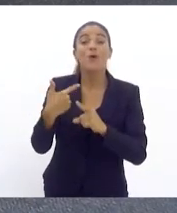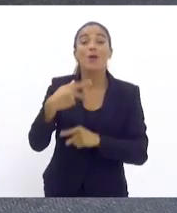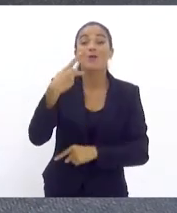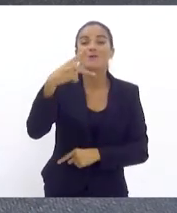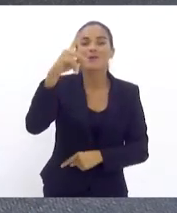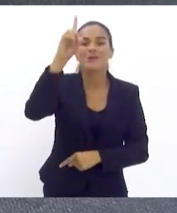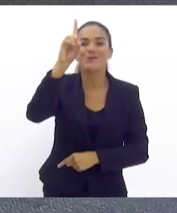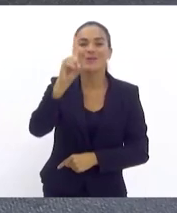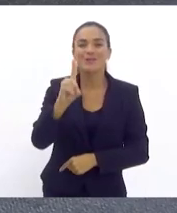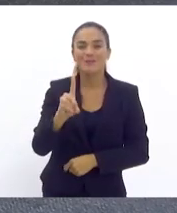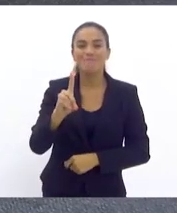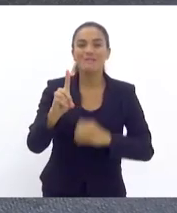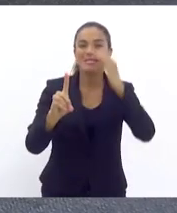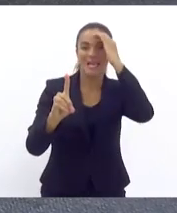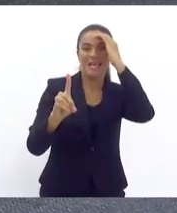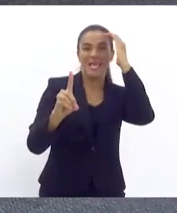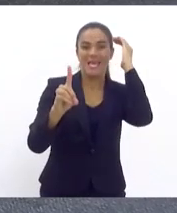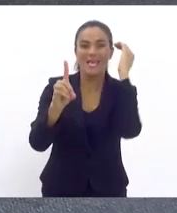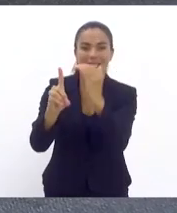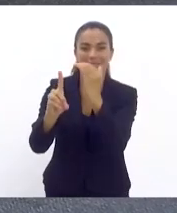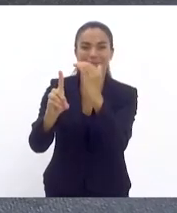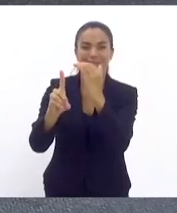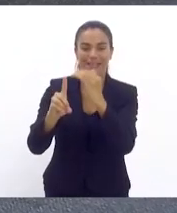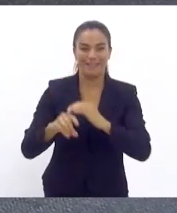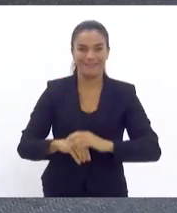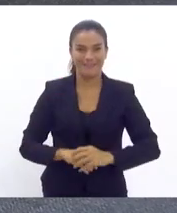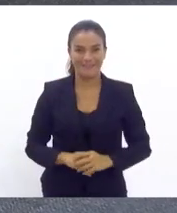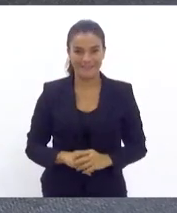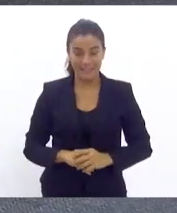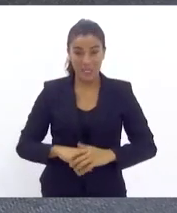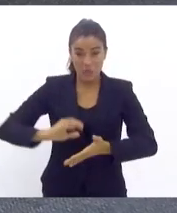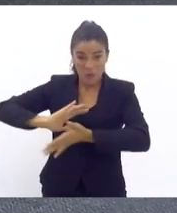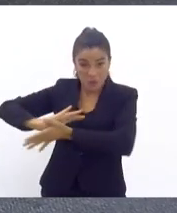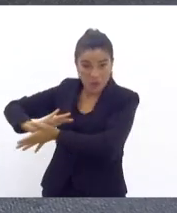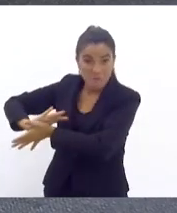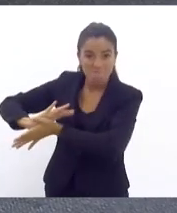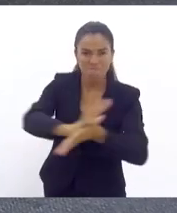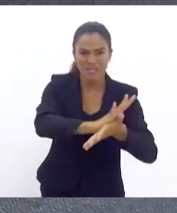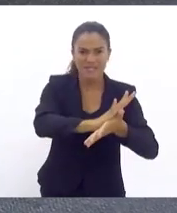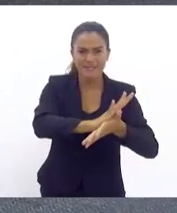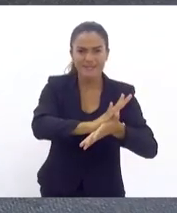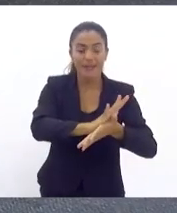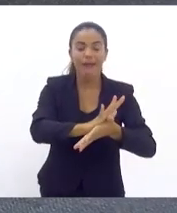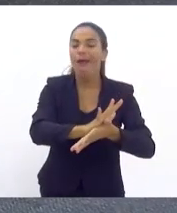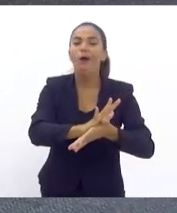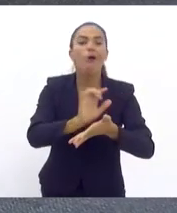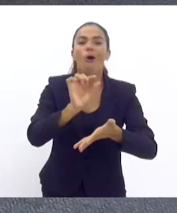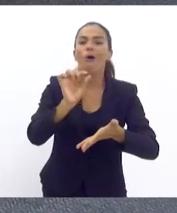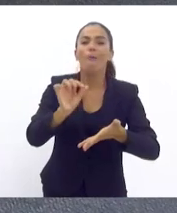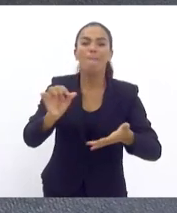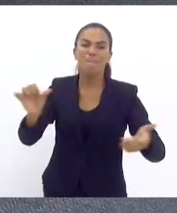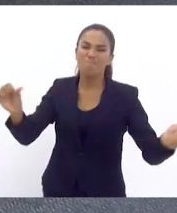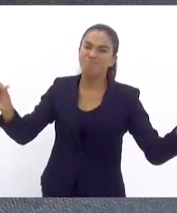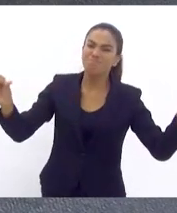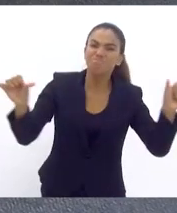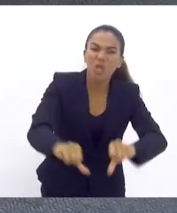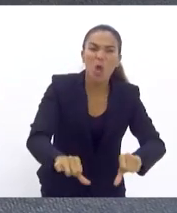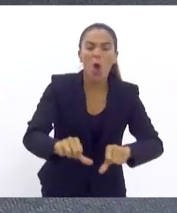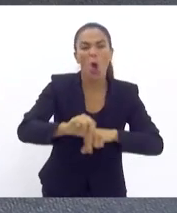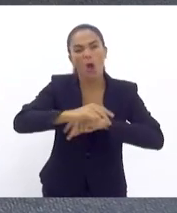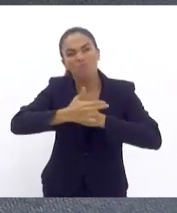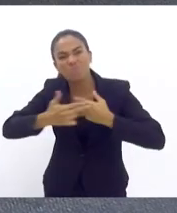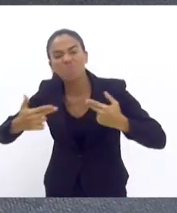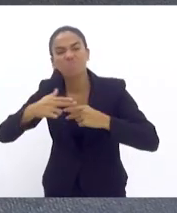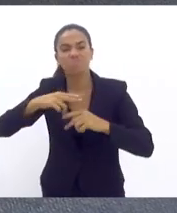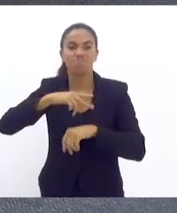tem que ser respeitado. O preconceito é uma das grandes pragas desse país.